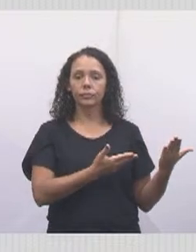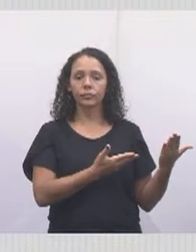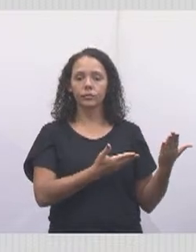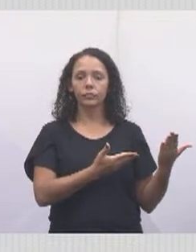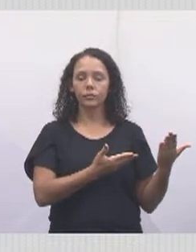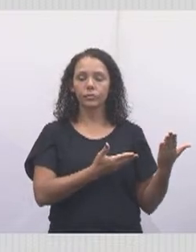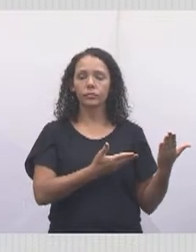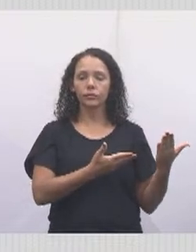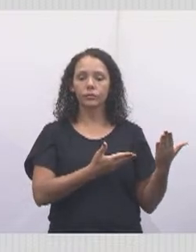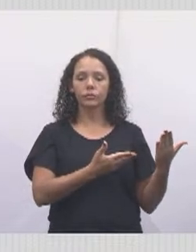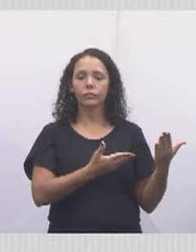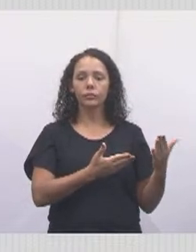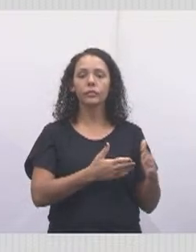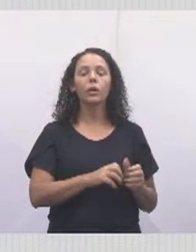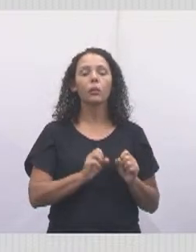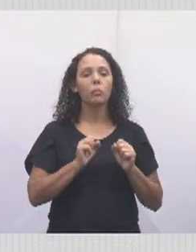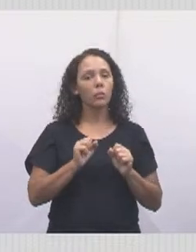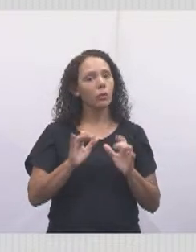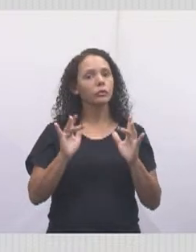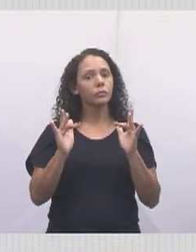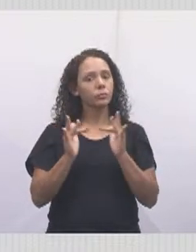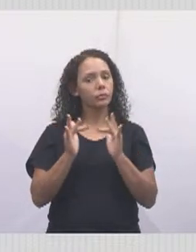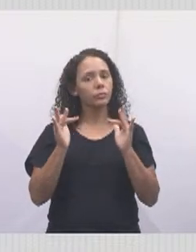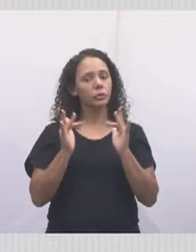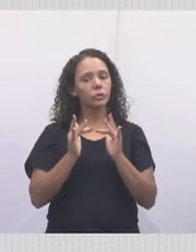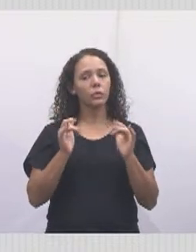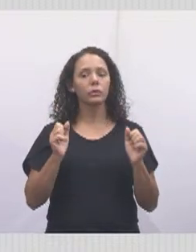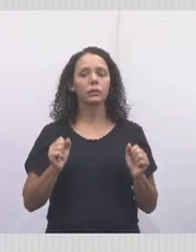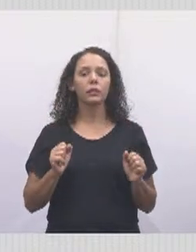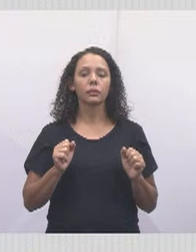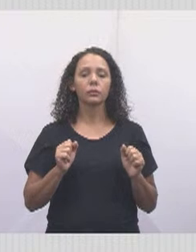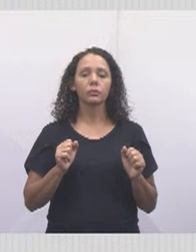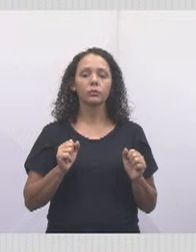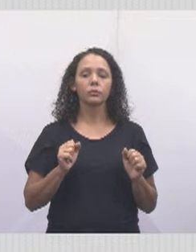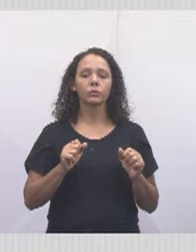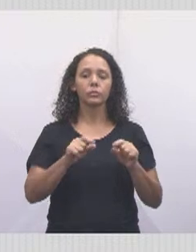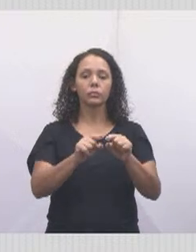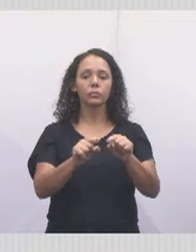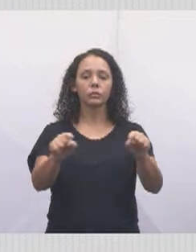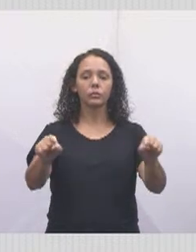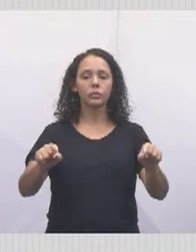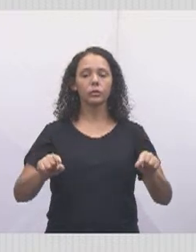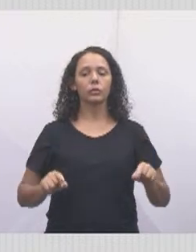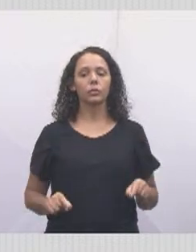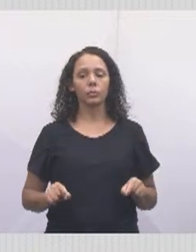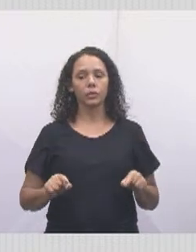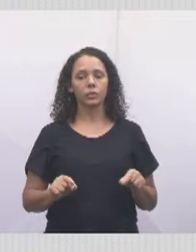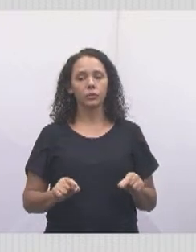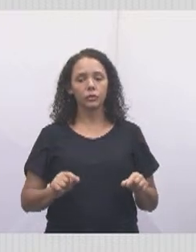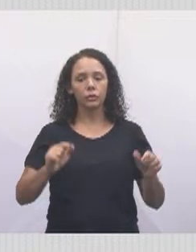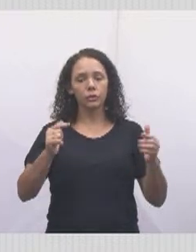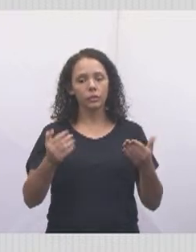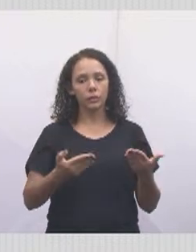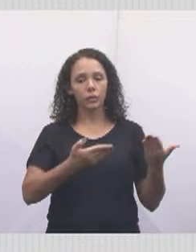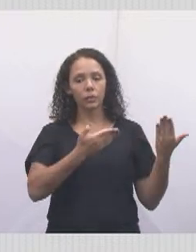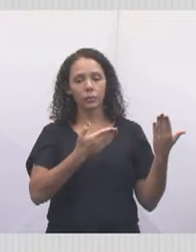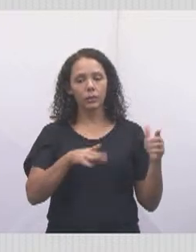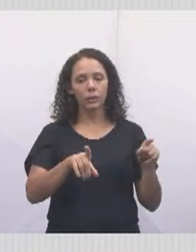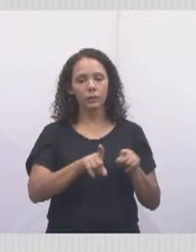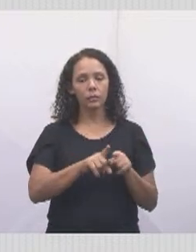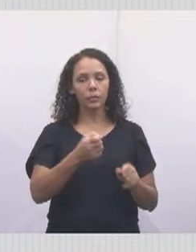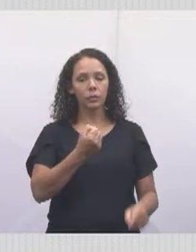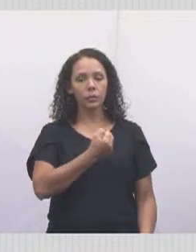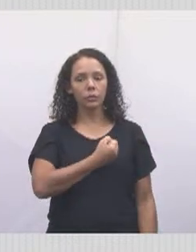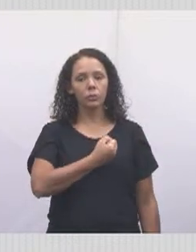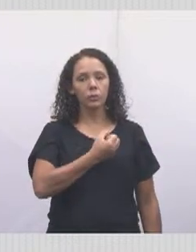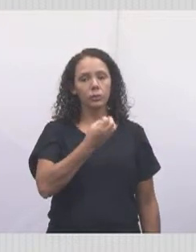tela, entre em contato com o nosso gabinete. Aqui aparece embaixo aí o número